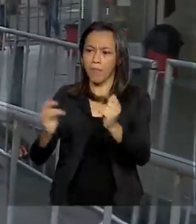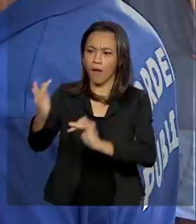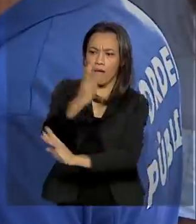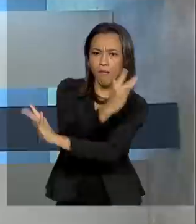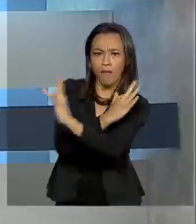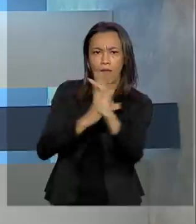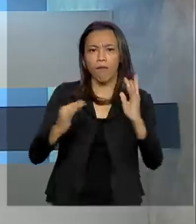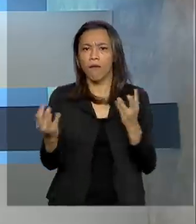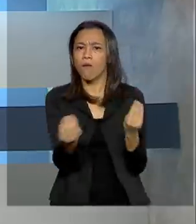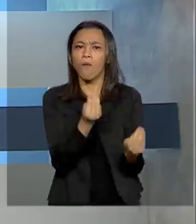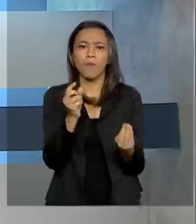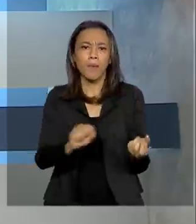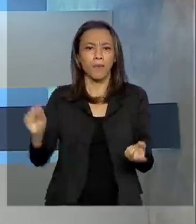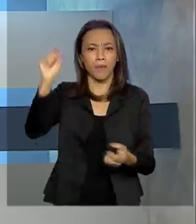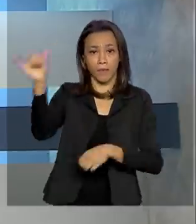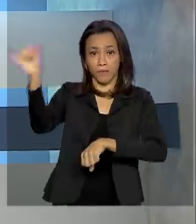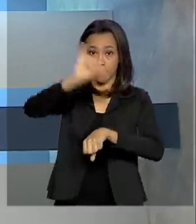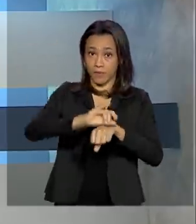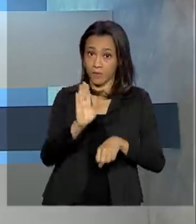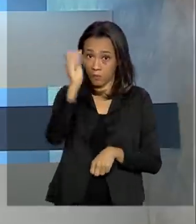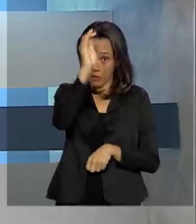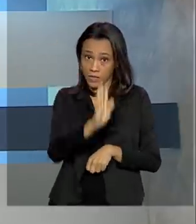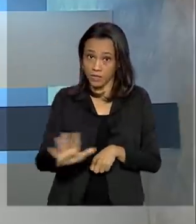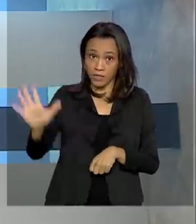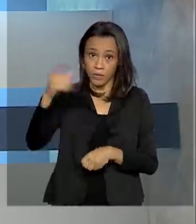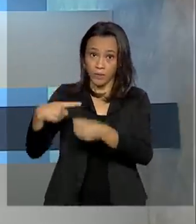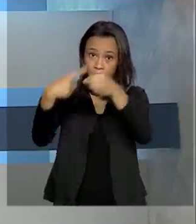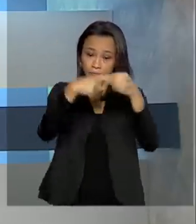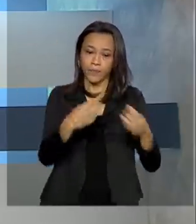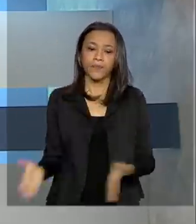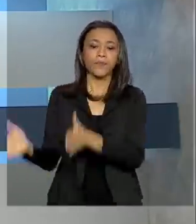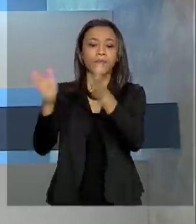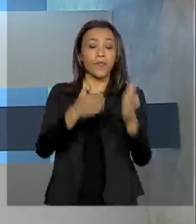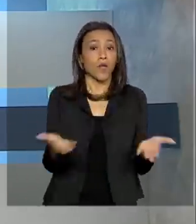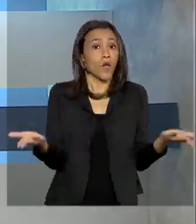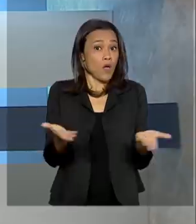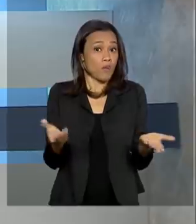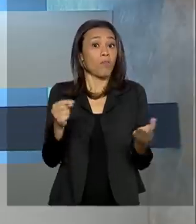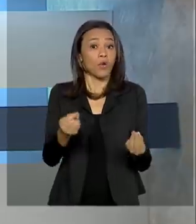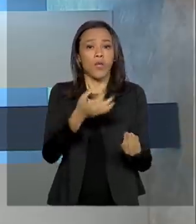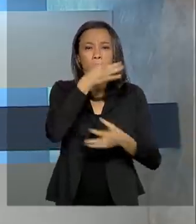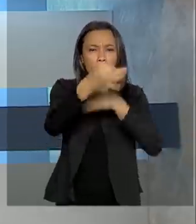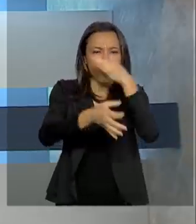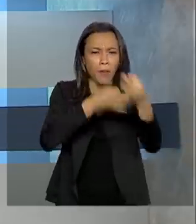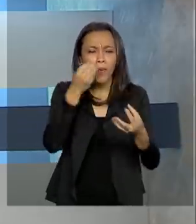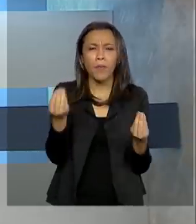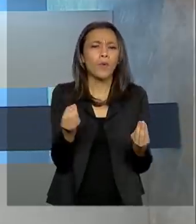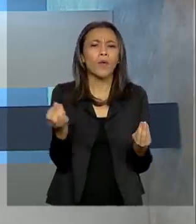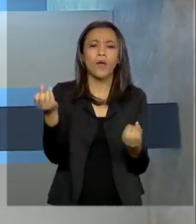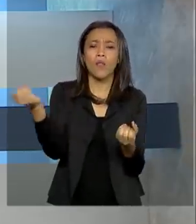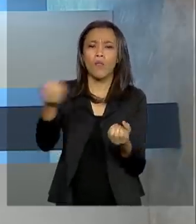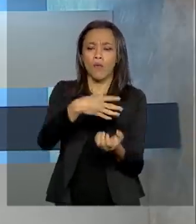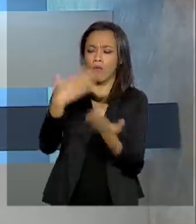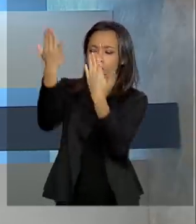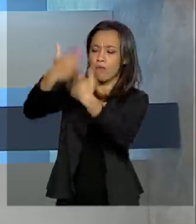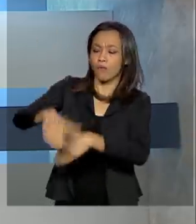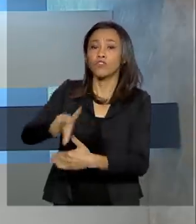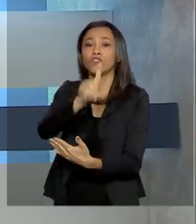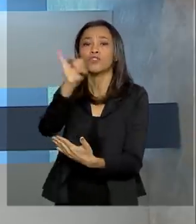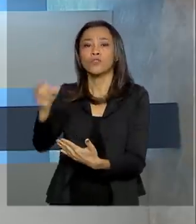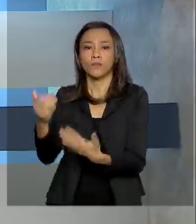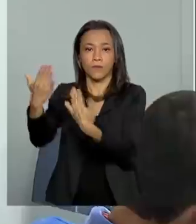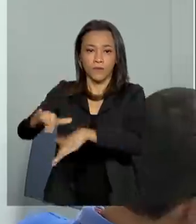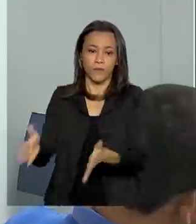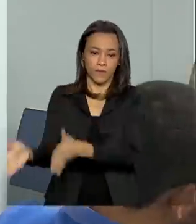brasileiras. A partir de amanhã, candidatos do Enem podem dar sugestões para a nova data de aplicação das provas. E veja